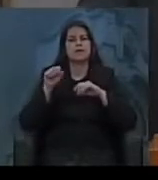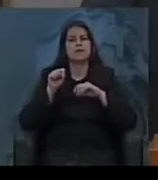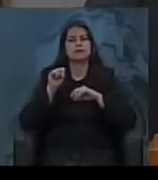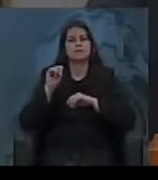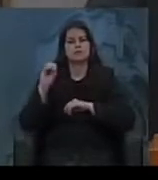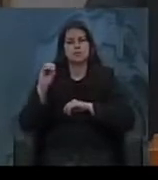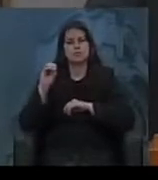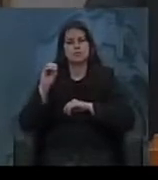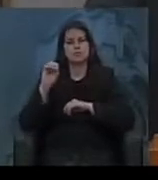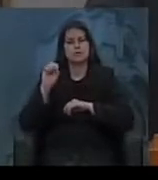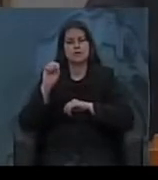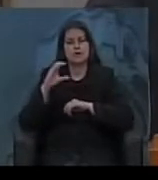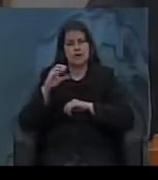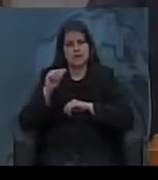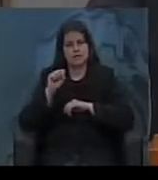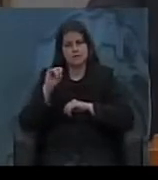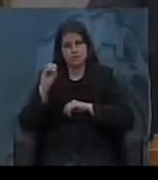Moreira.